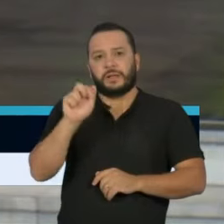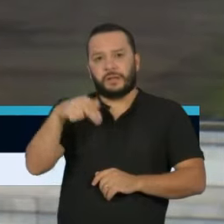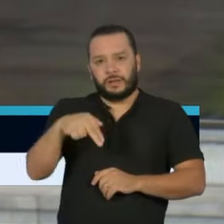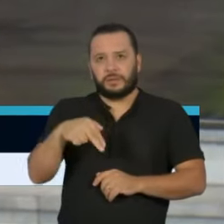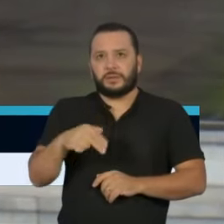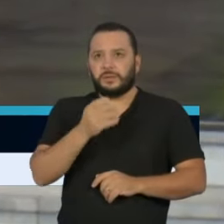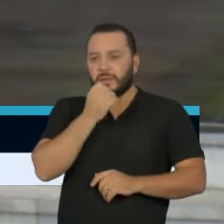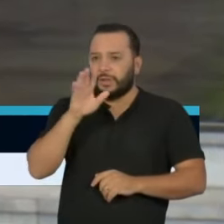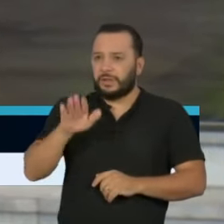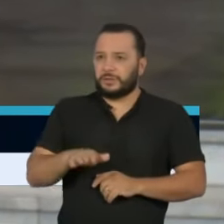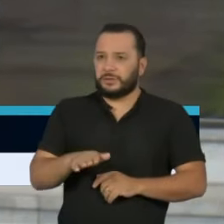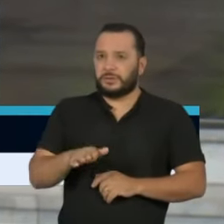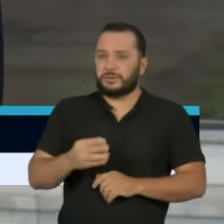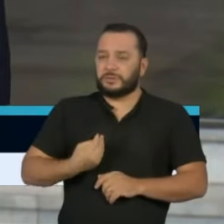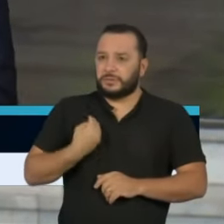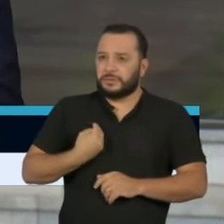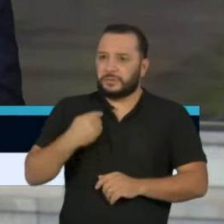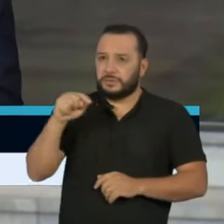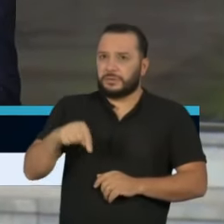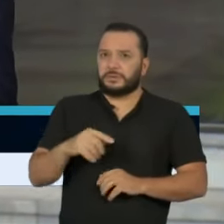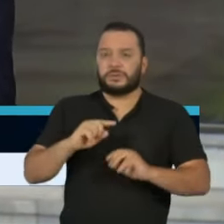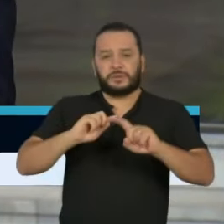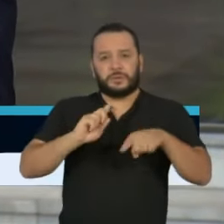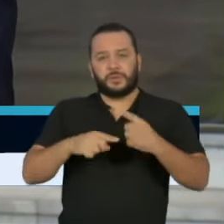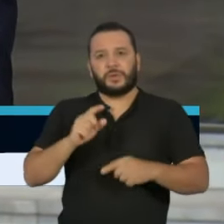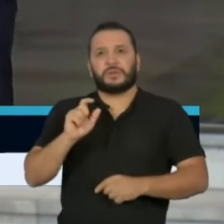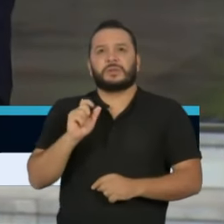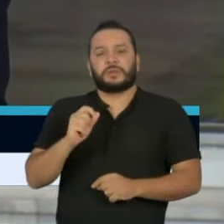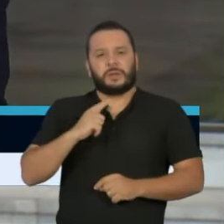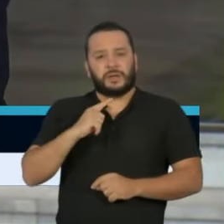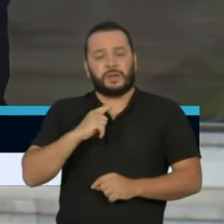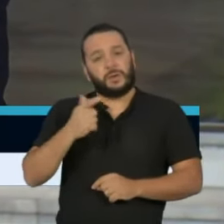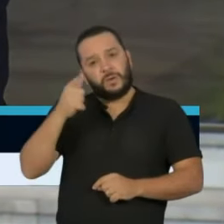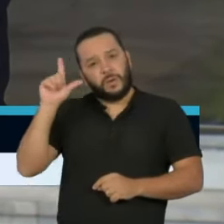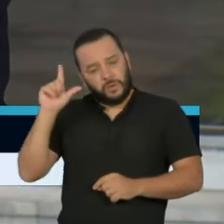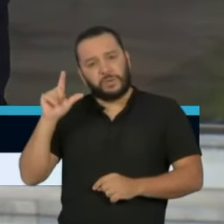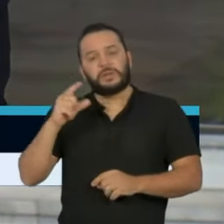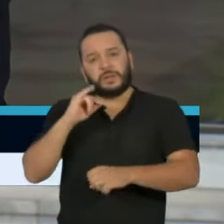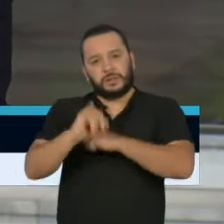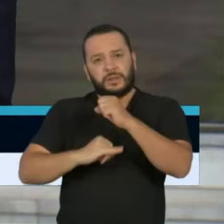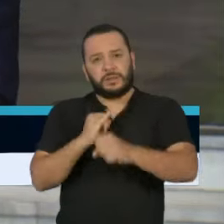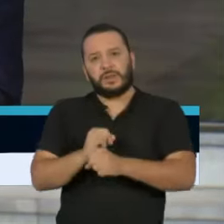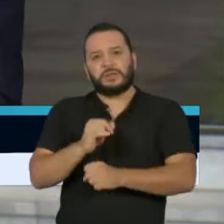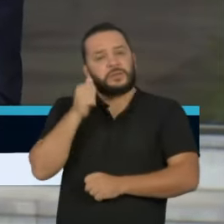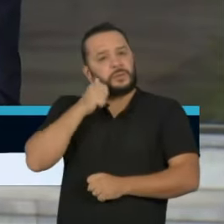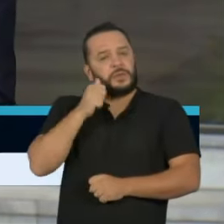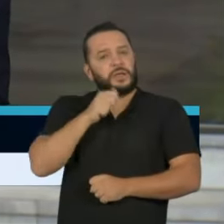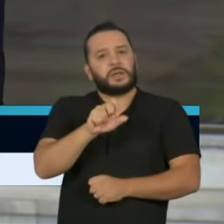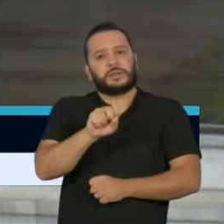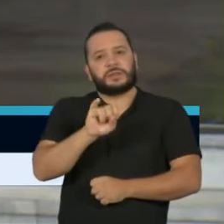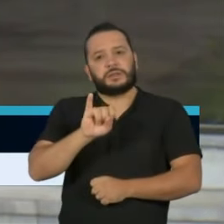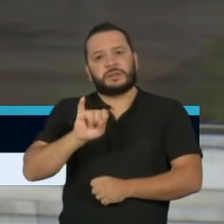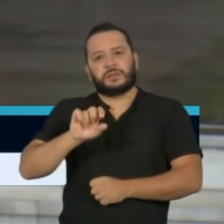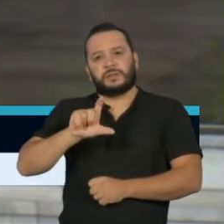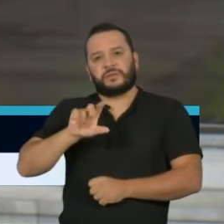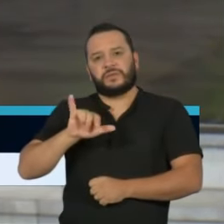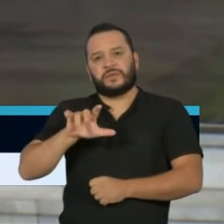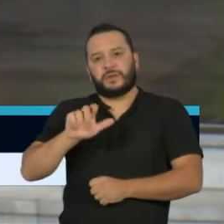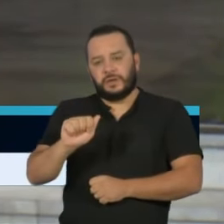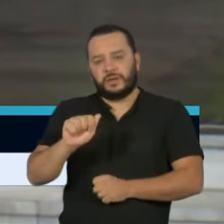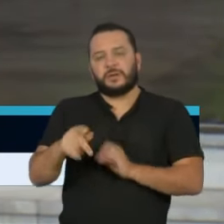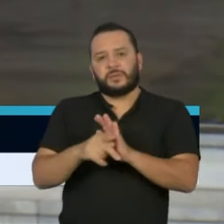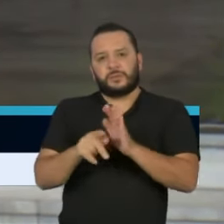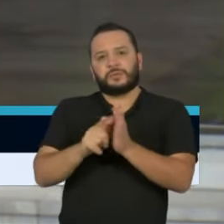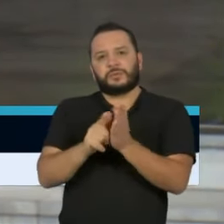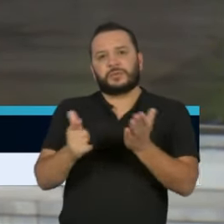boa tarde. Está aqui, William? E depois nós vamos a uma não presencial da jornalista Silvia Amorim, de O Globo. Então, agora